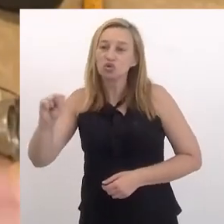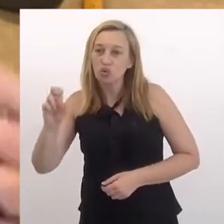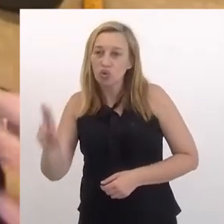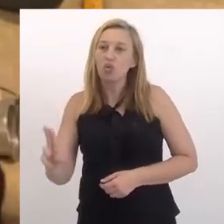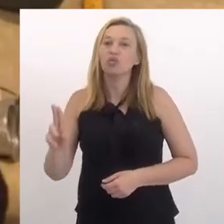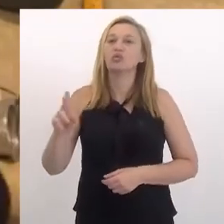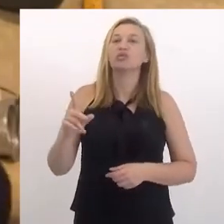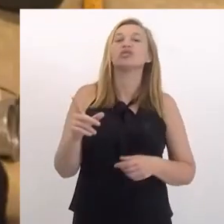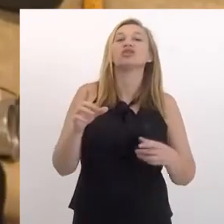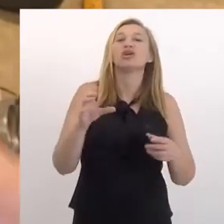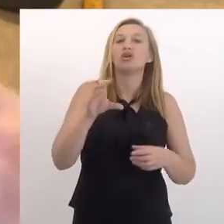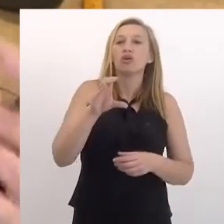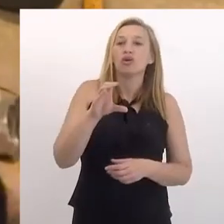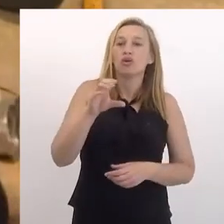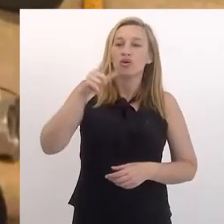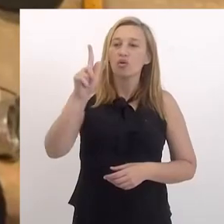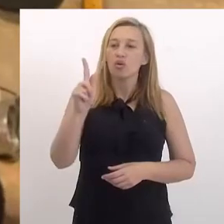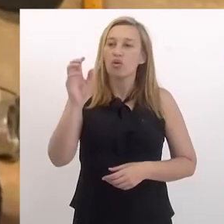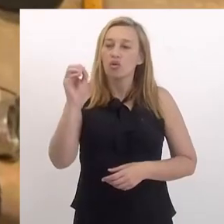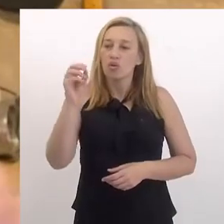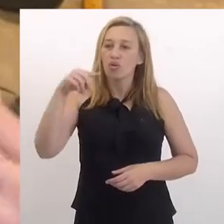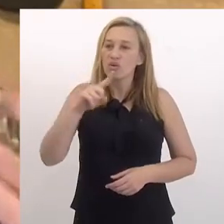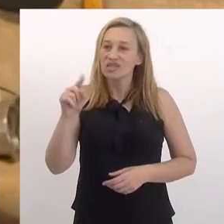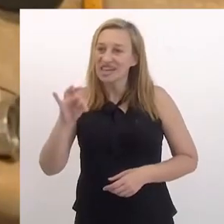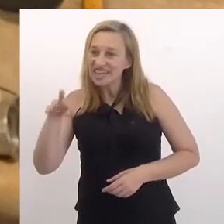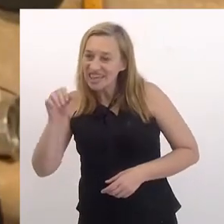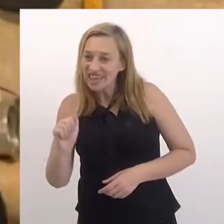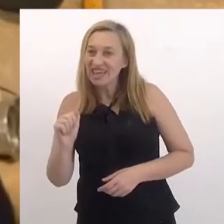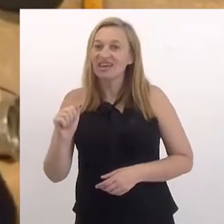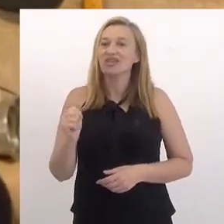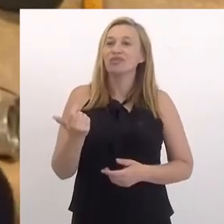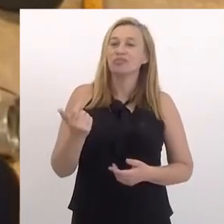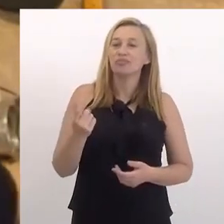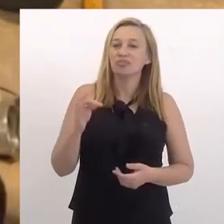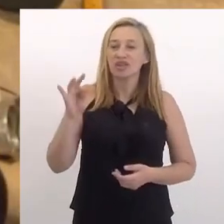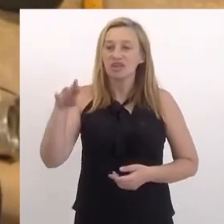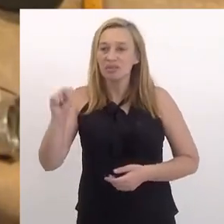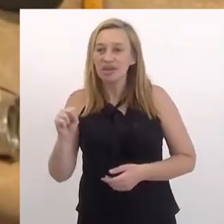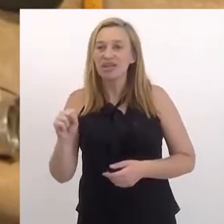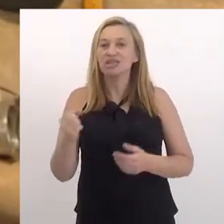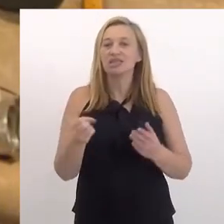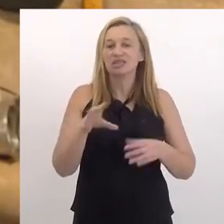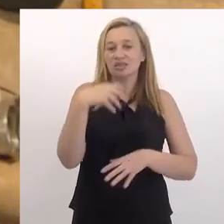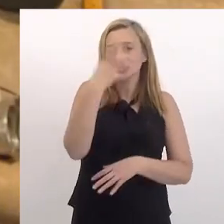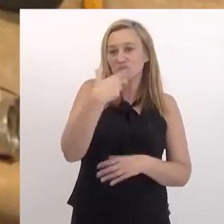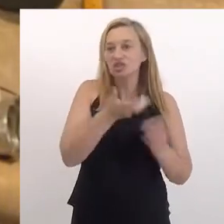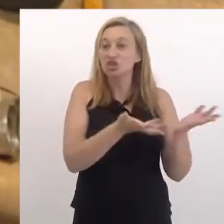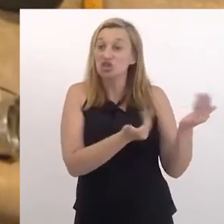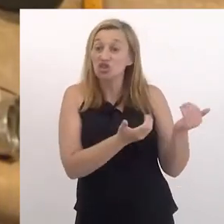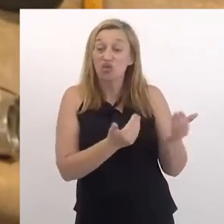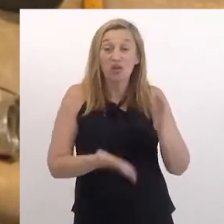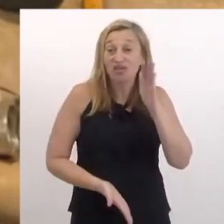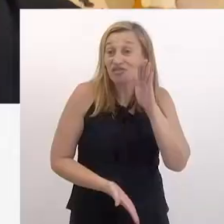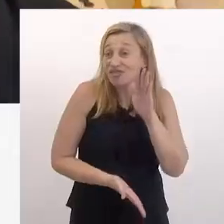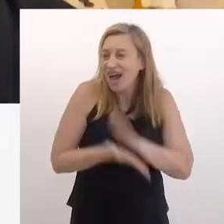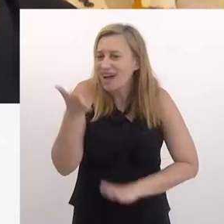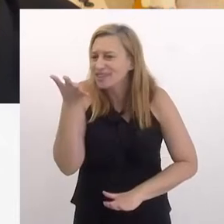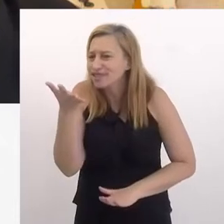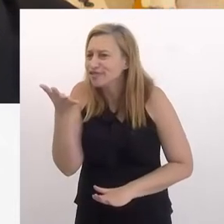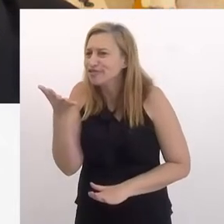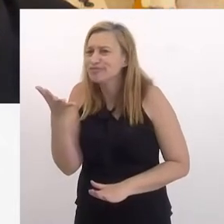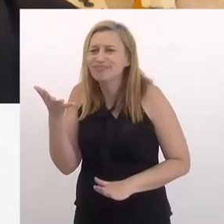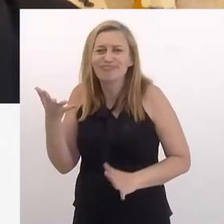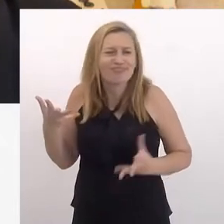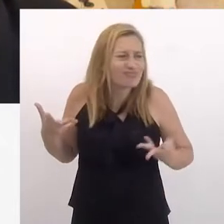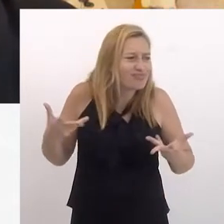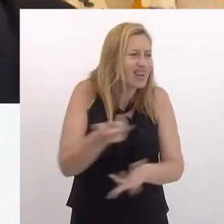E foi Gonzaguinha, foi Martinho da Vila, foi a Blitz, de música jovem. E foi uma